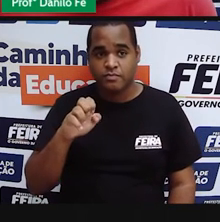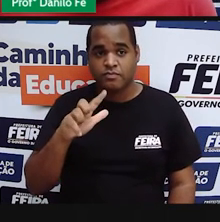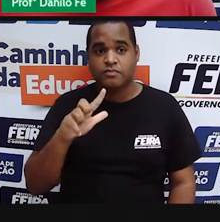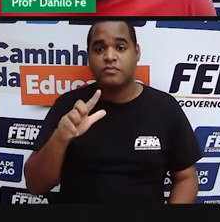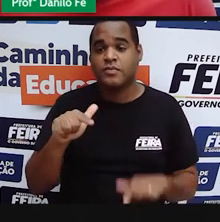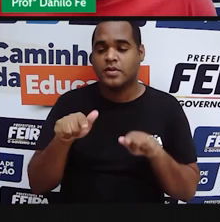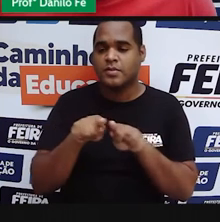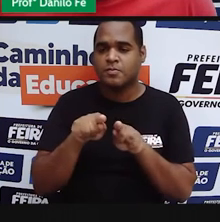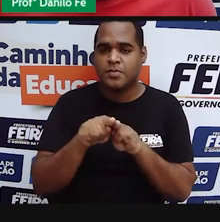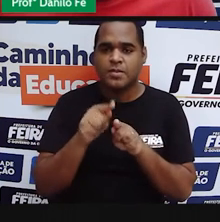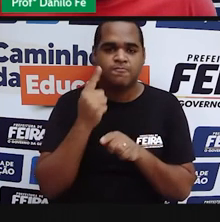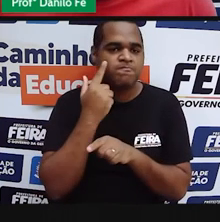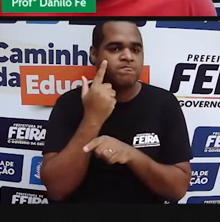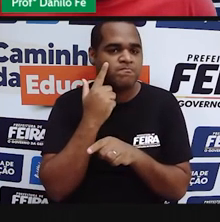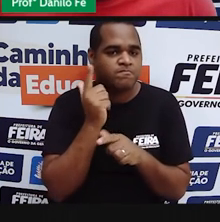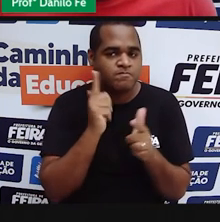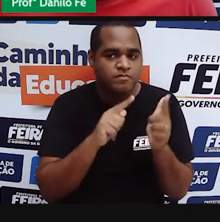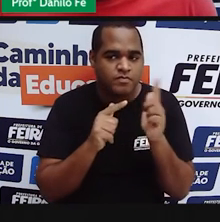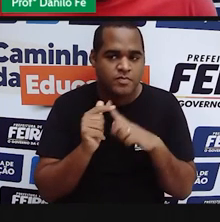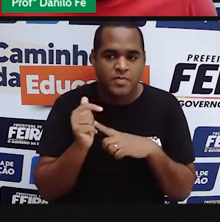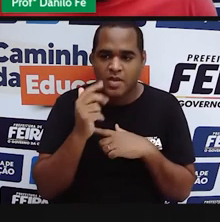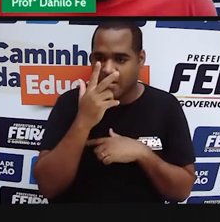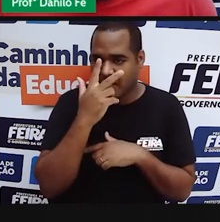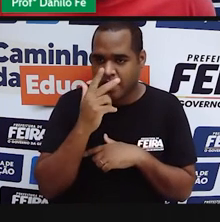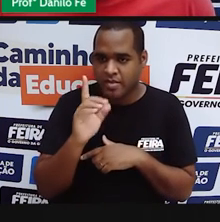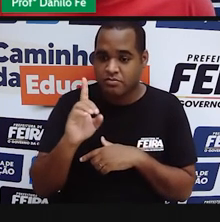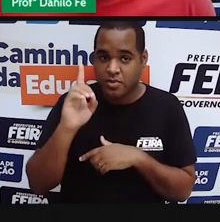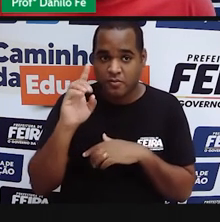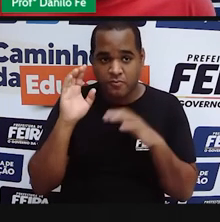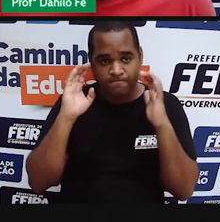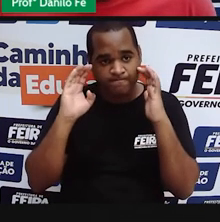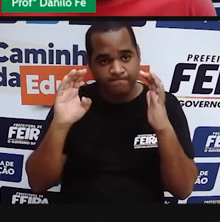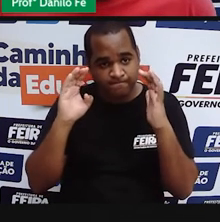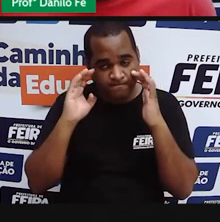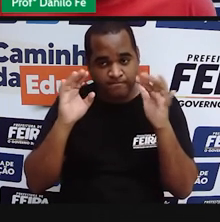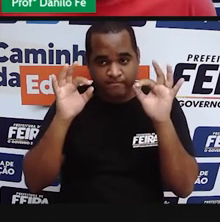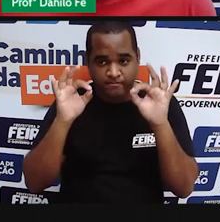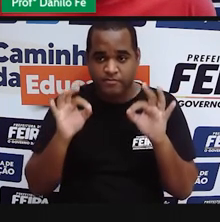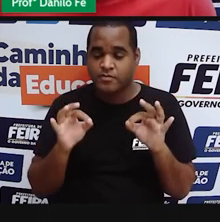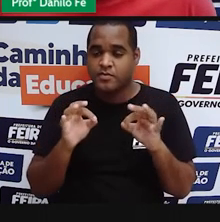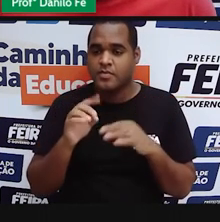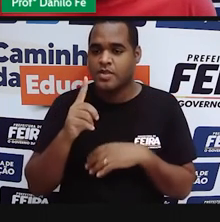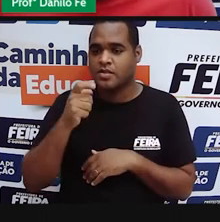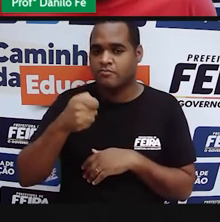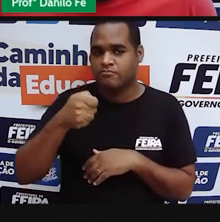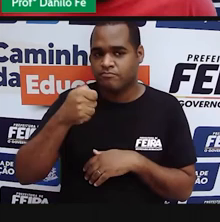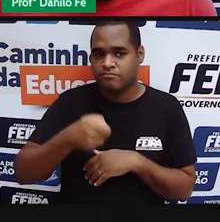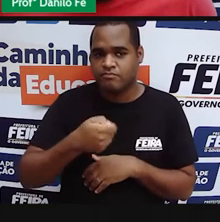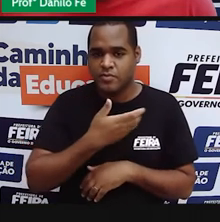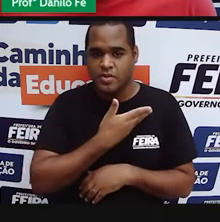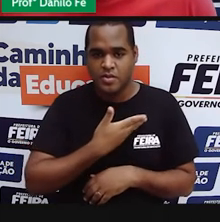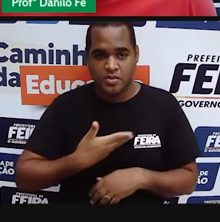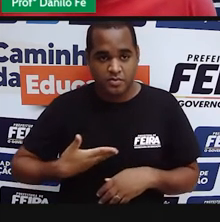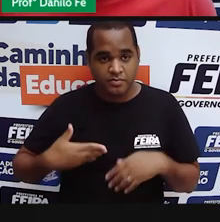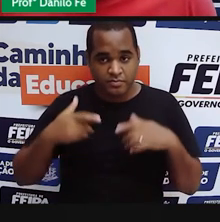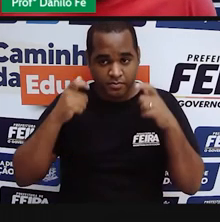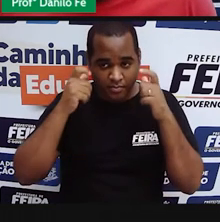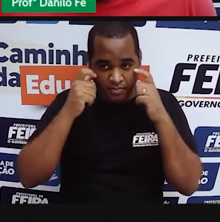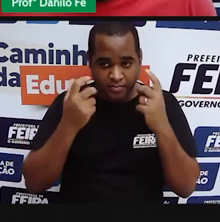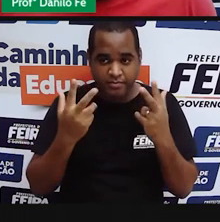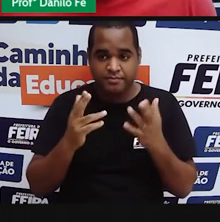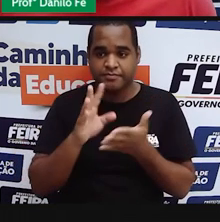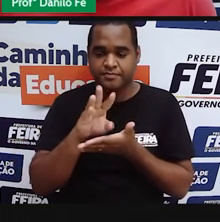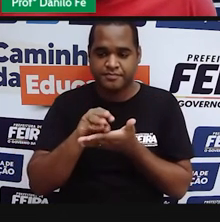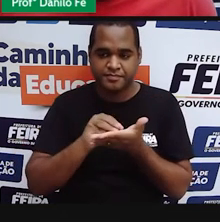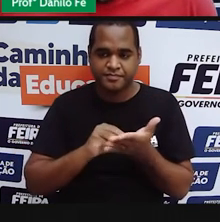Maquiavel. E ele deveria também se ver fundamentado em Deus e ter uma autoridade do próprio Deus para exercer